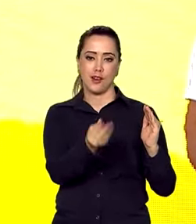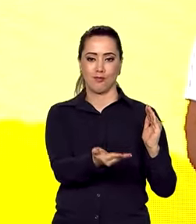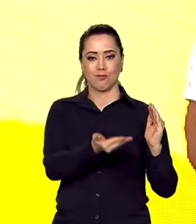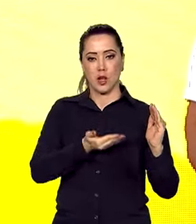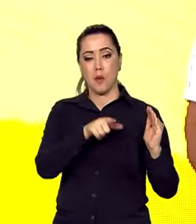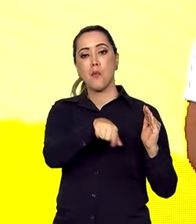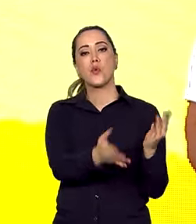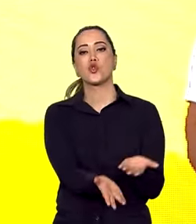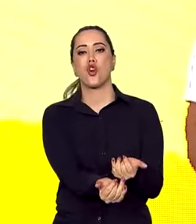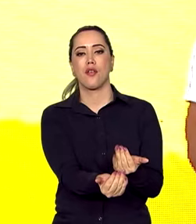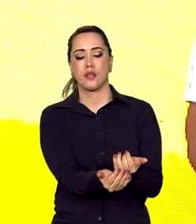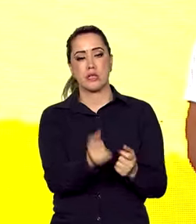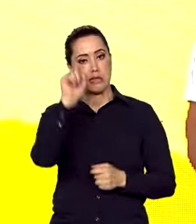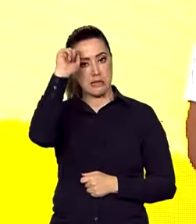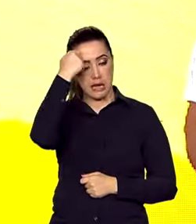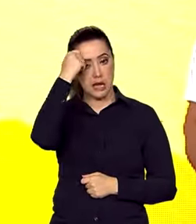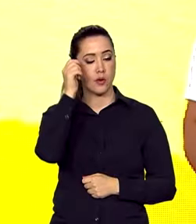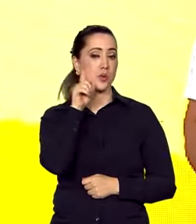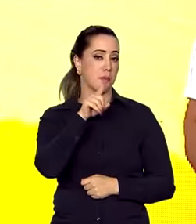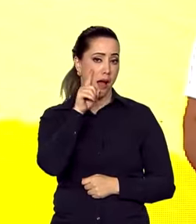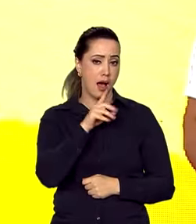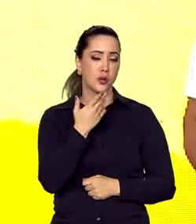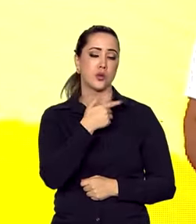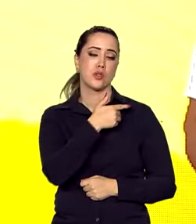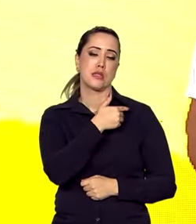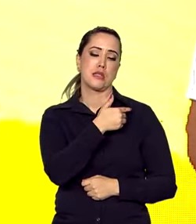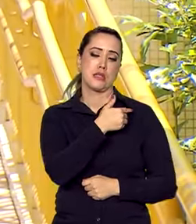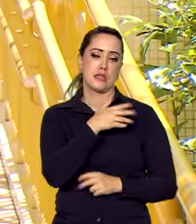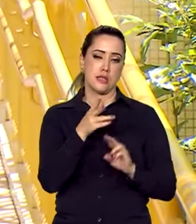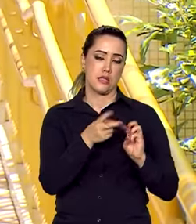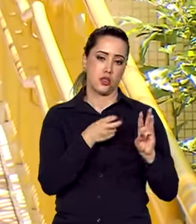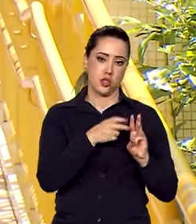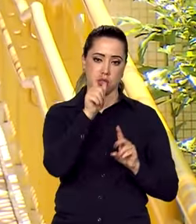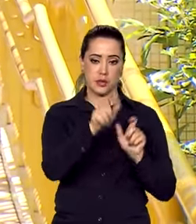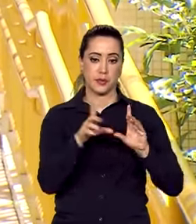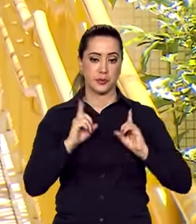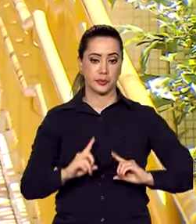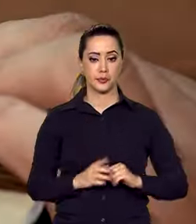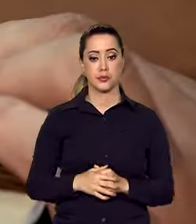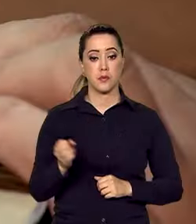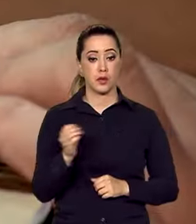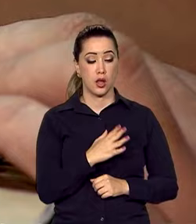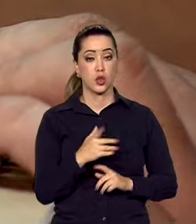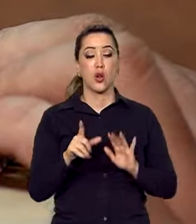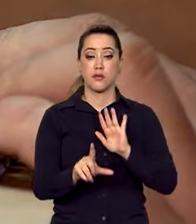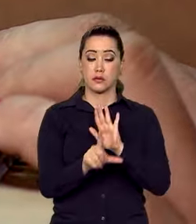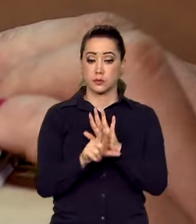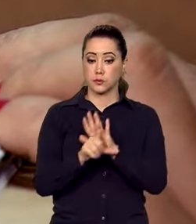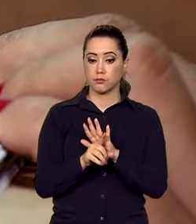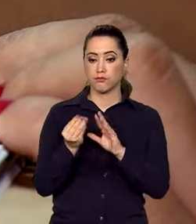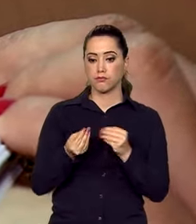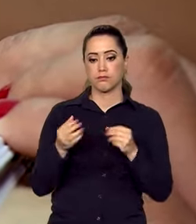renda, negros, pardos, indígenas e pessoas com deficiência. Uma das principais atualizações da nova lei de